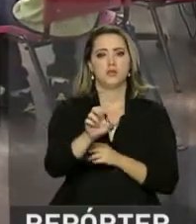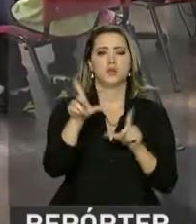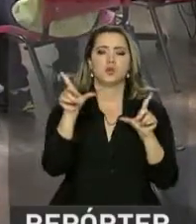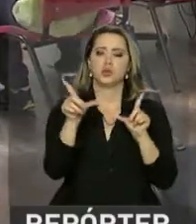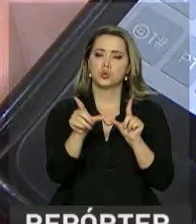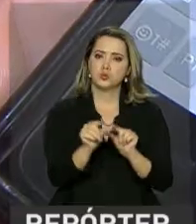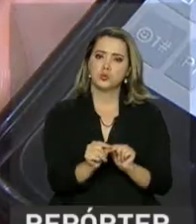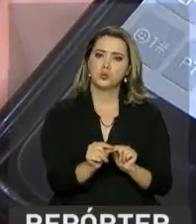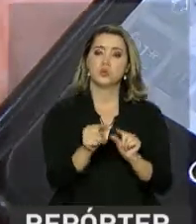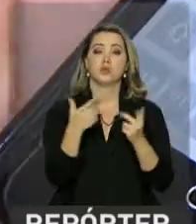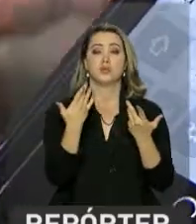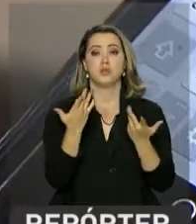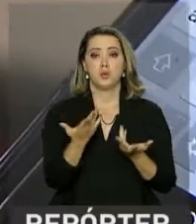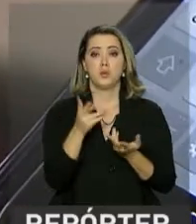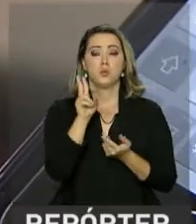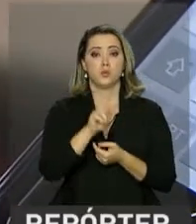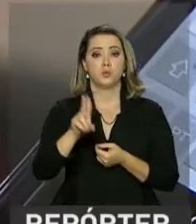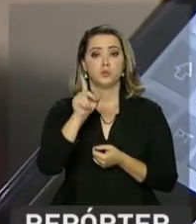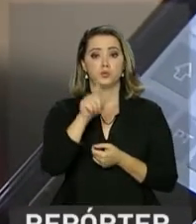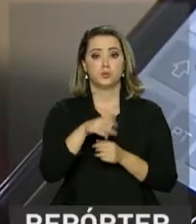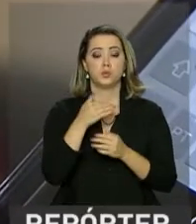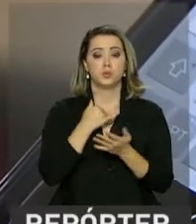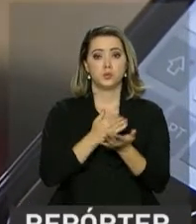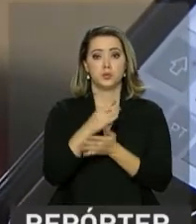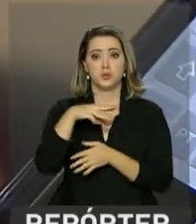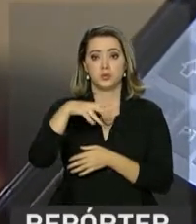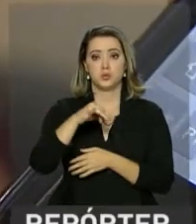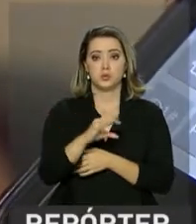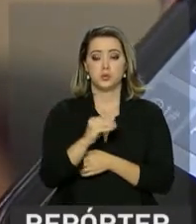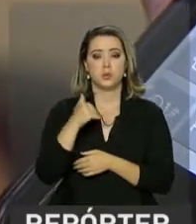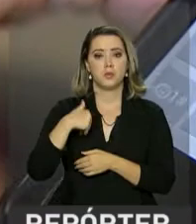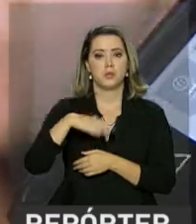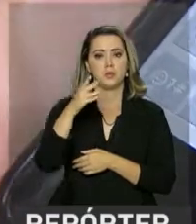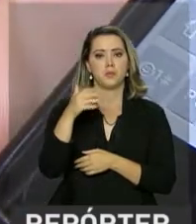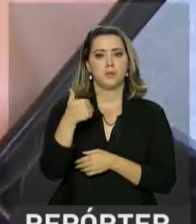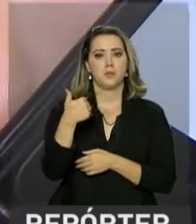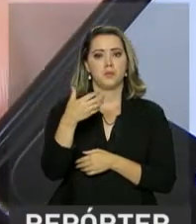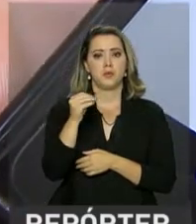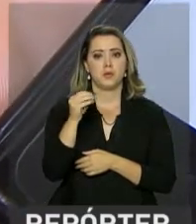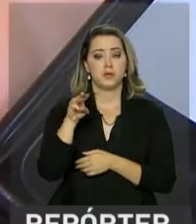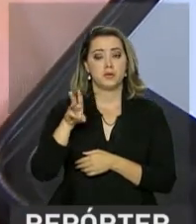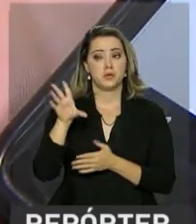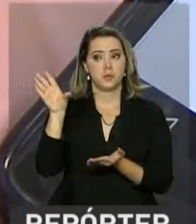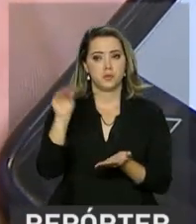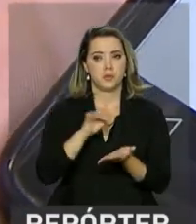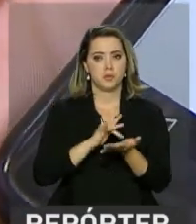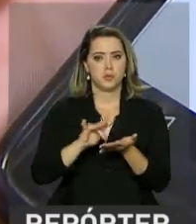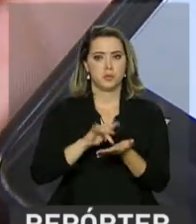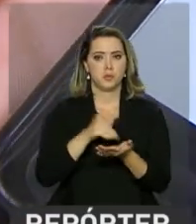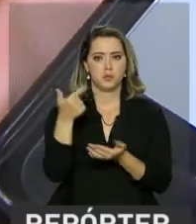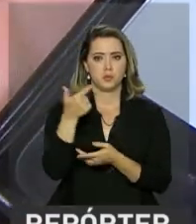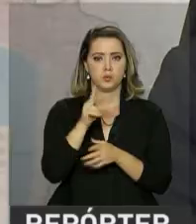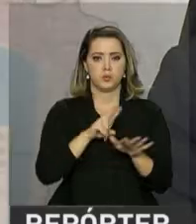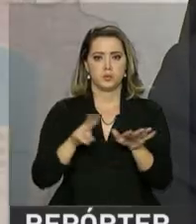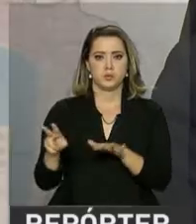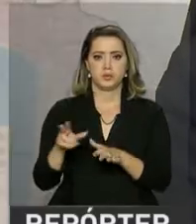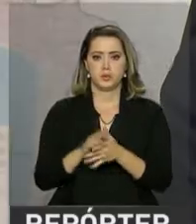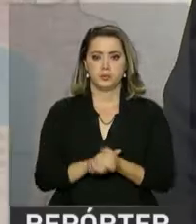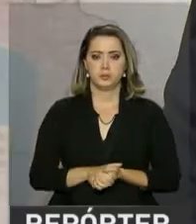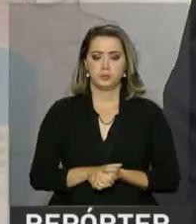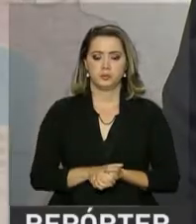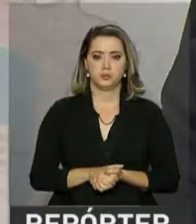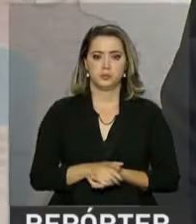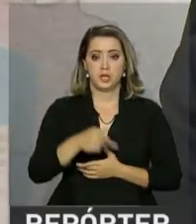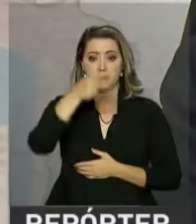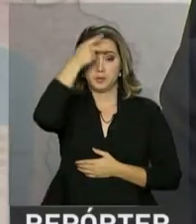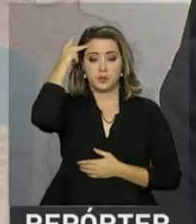ser reduzidas. A ferramenta foi lançada em maio e já registrou mais de 100 mil downloads em duas semanas. O trabalhador,